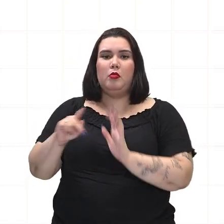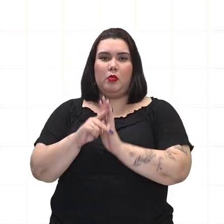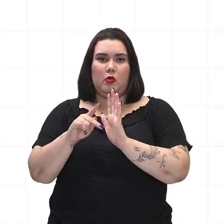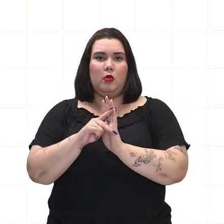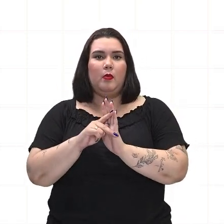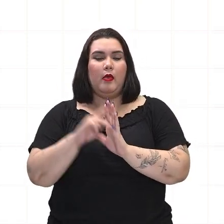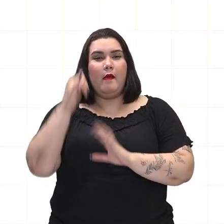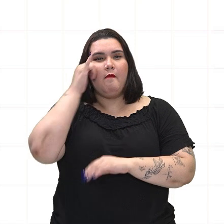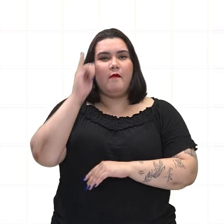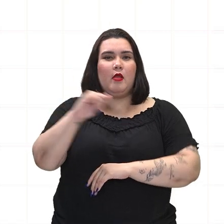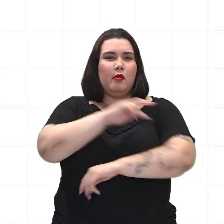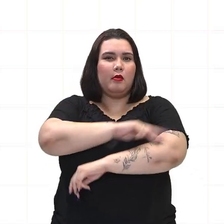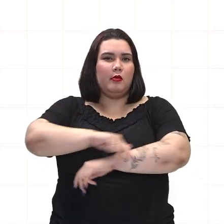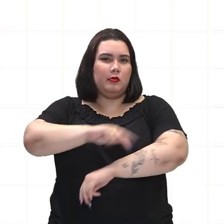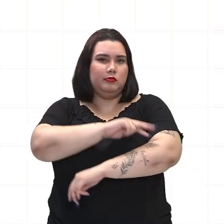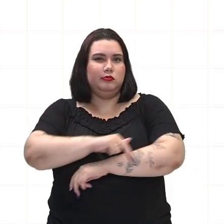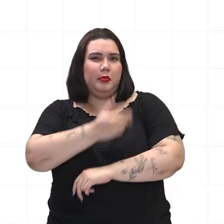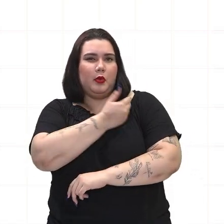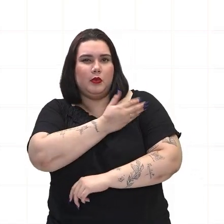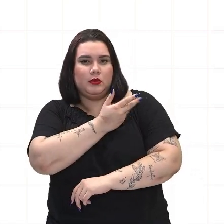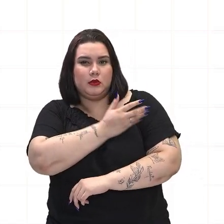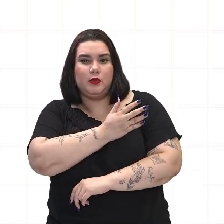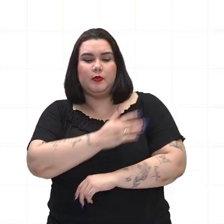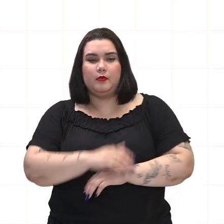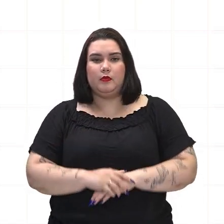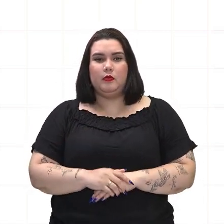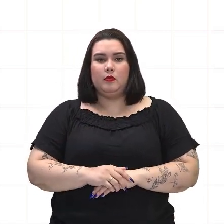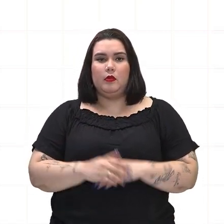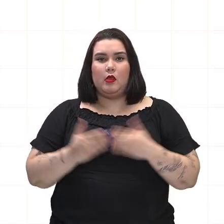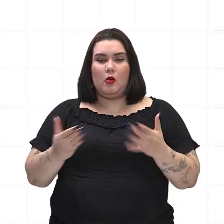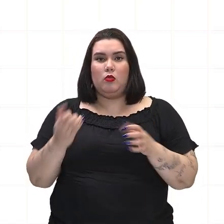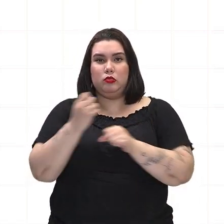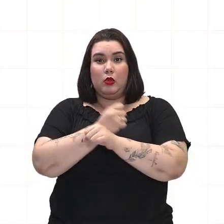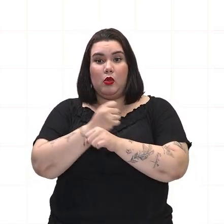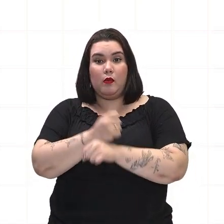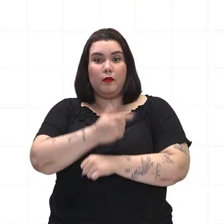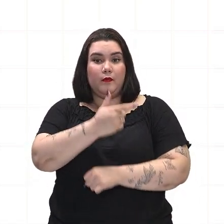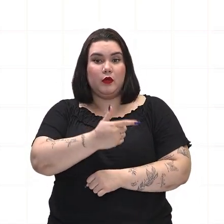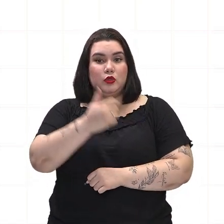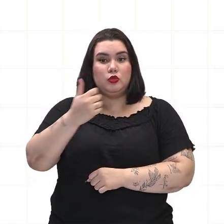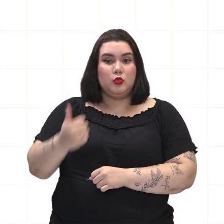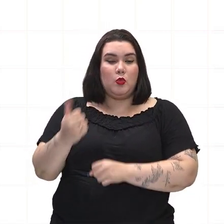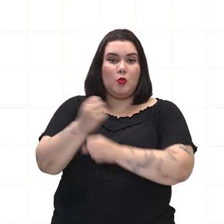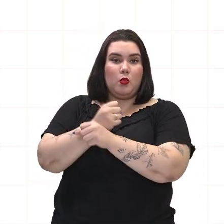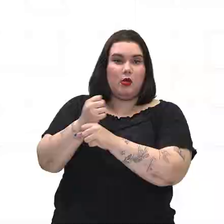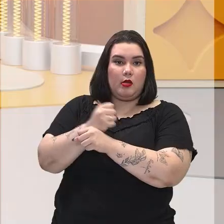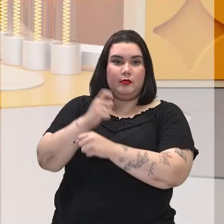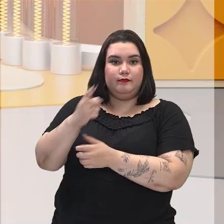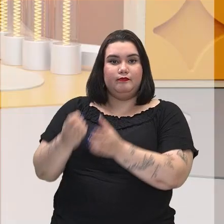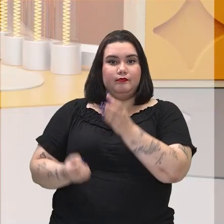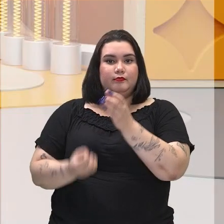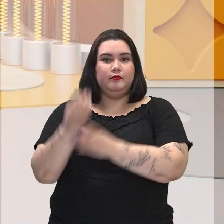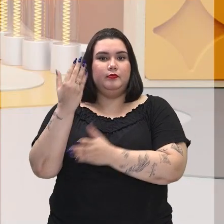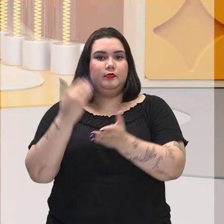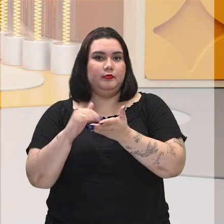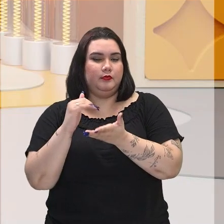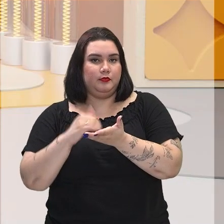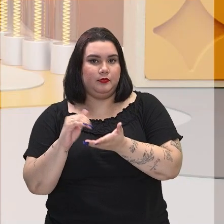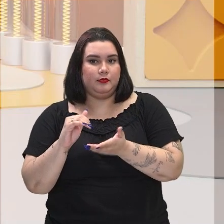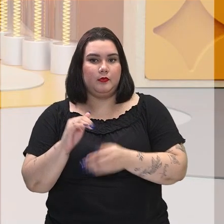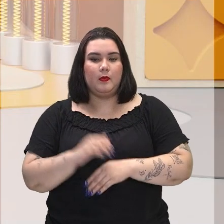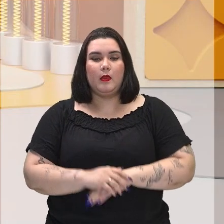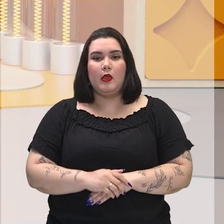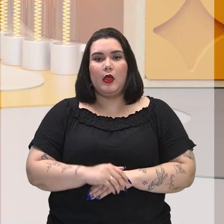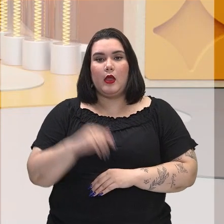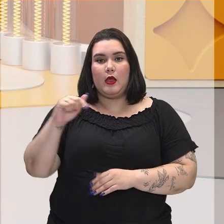2003, a está em 2024, então faz 21 anos que essa secretaria foi criada. Após a